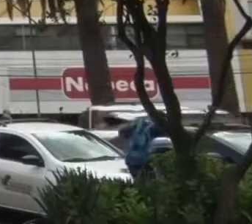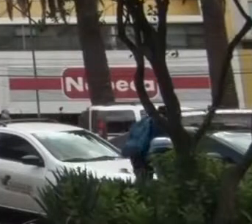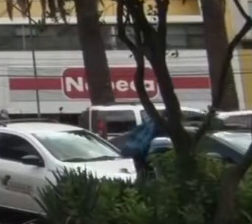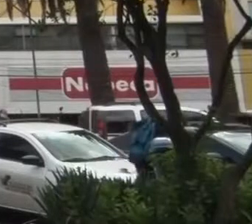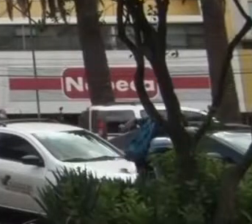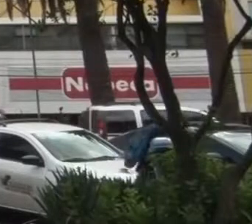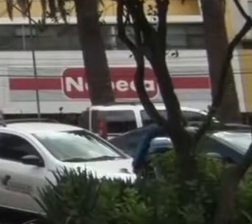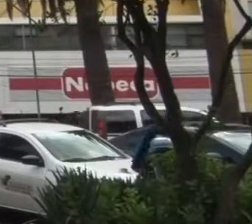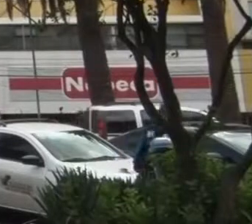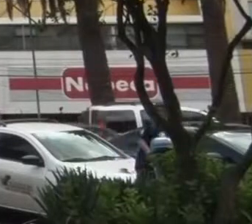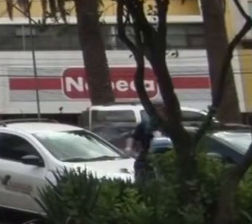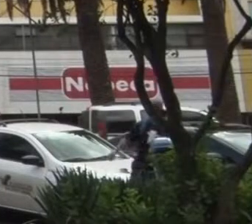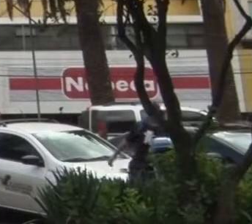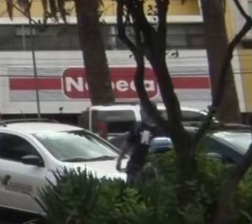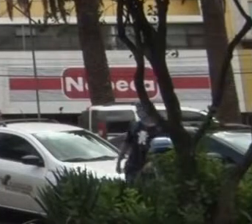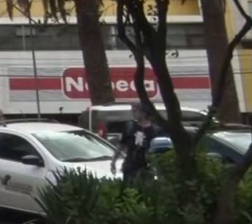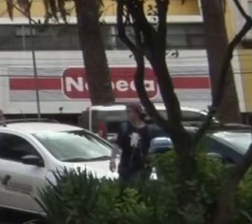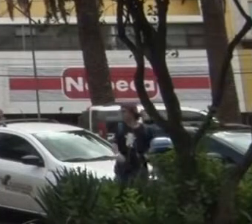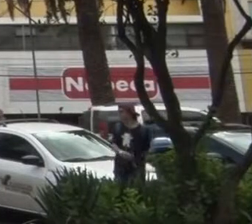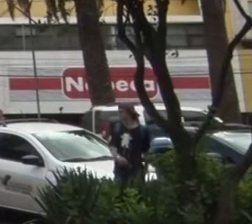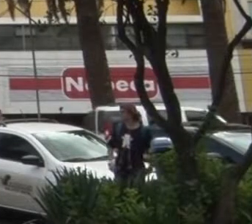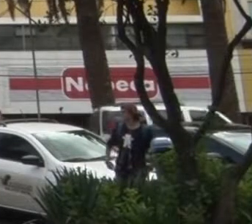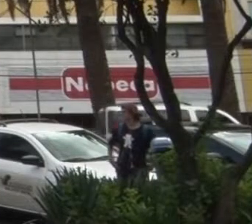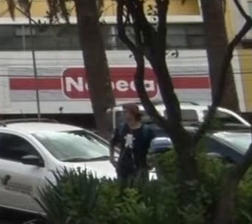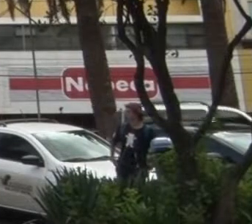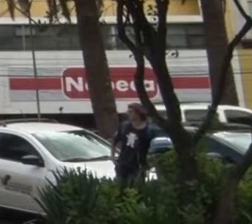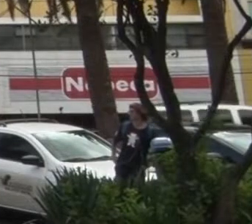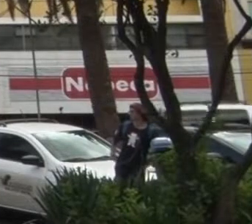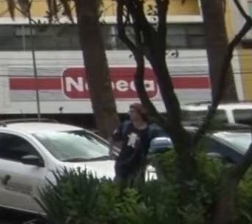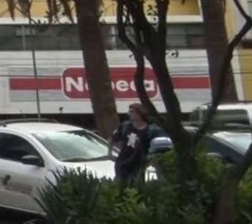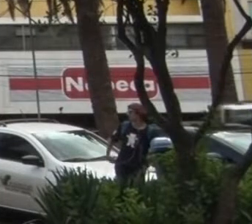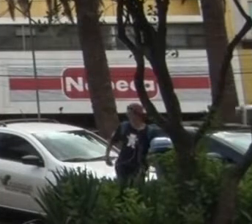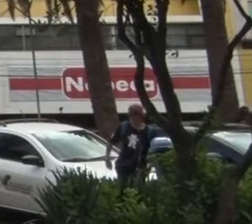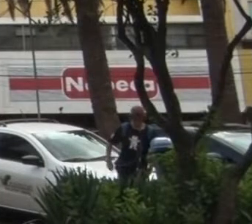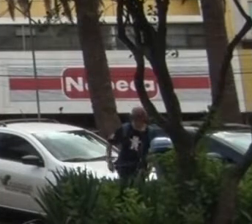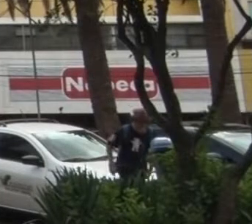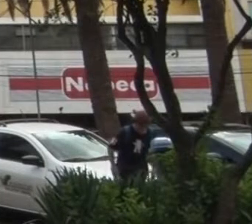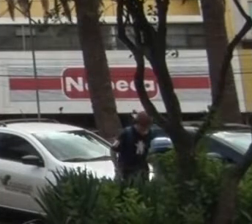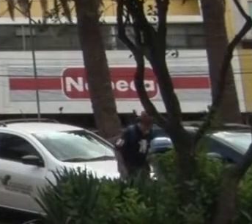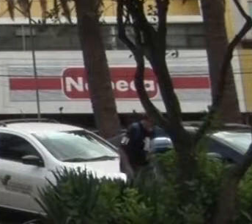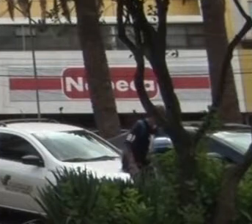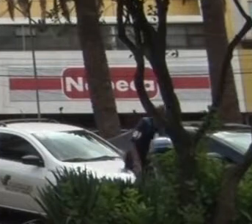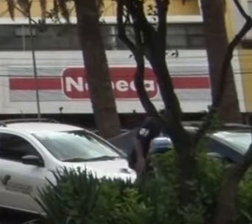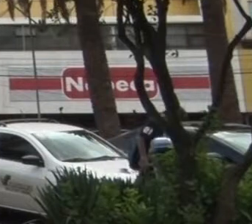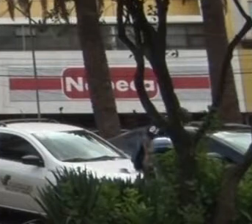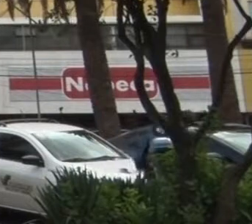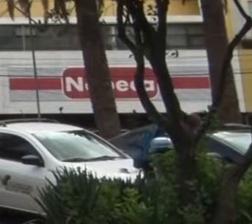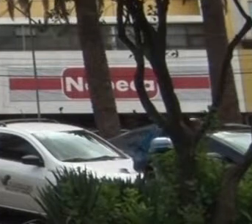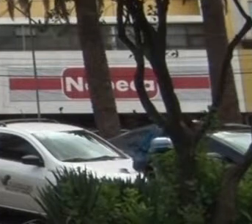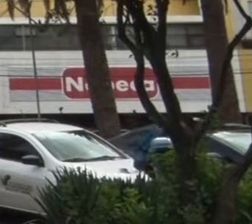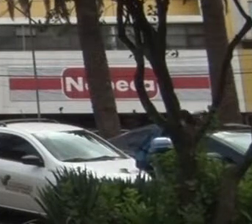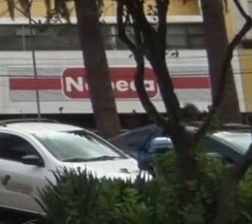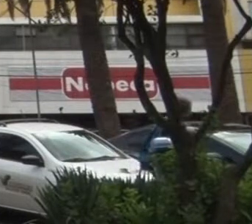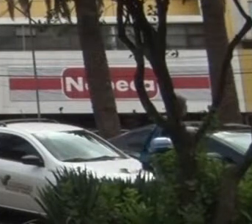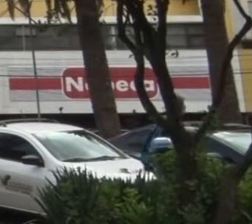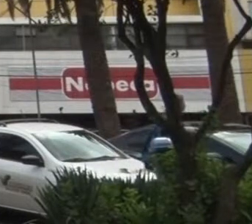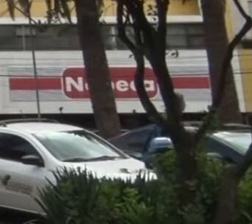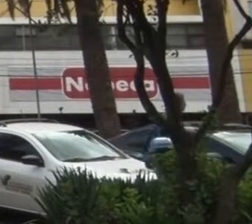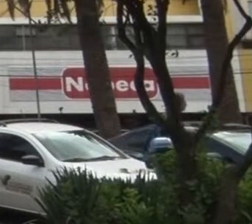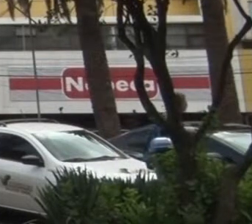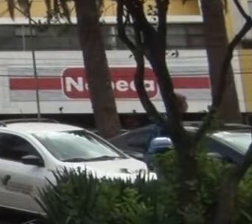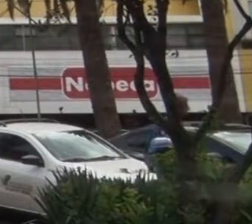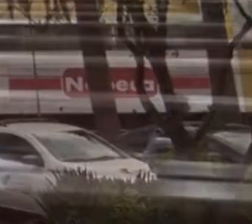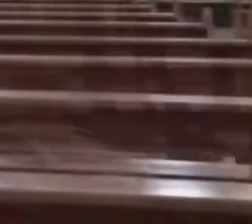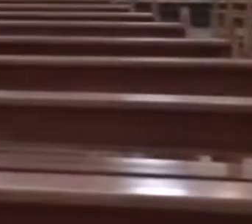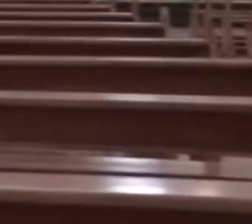A Catedral Nossa Senhora Aparecida é um ícone do município e carrega, além da fé, um pedaço da nossa